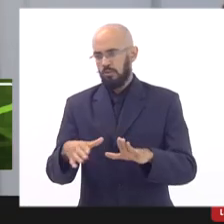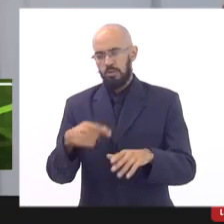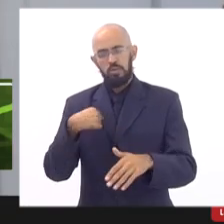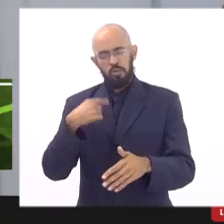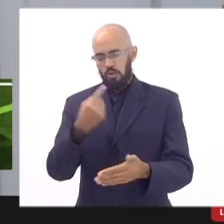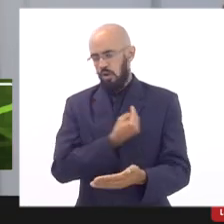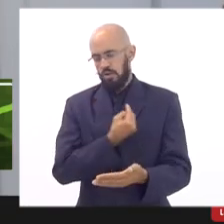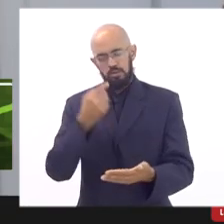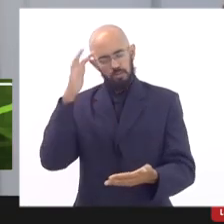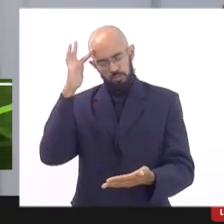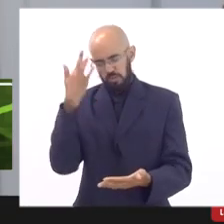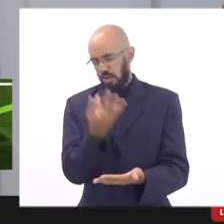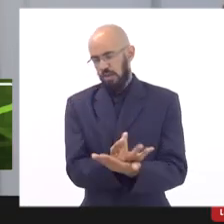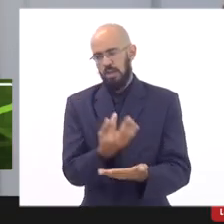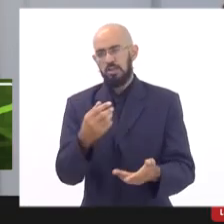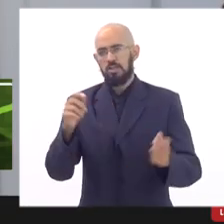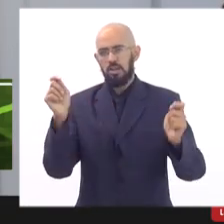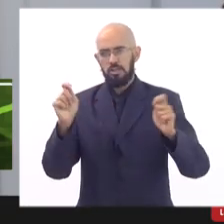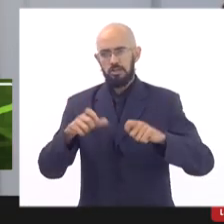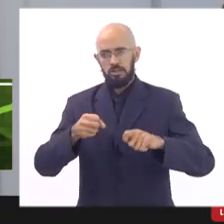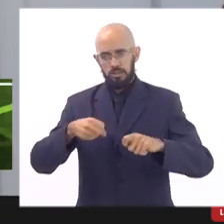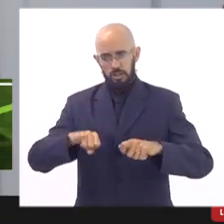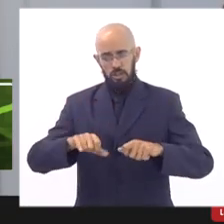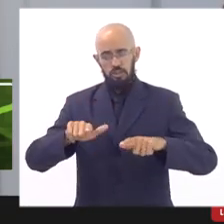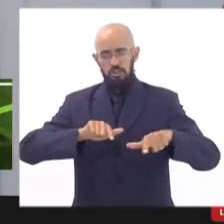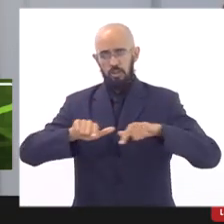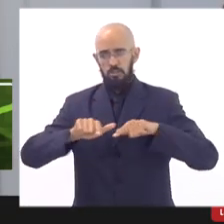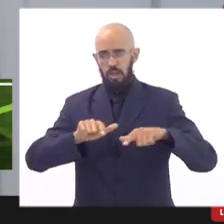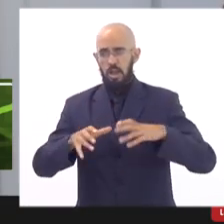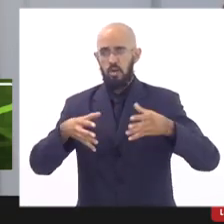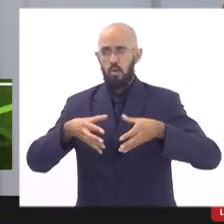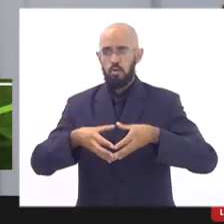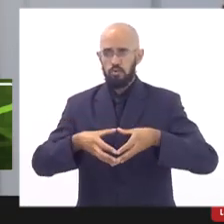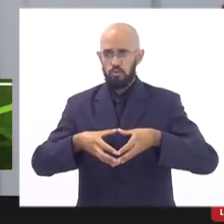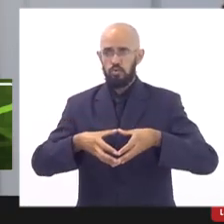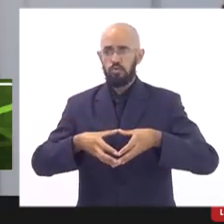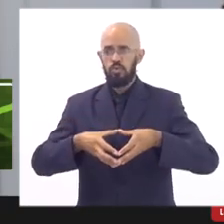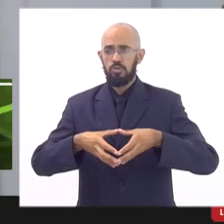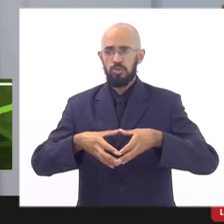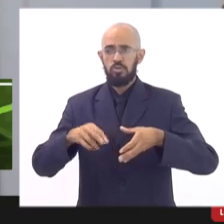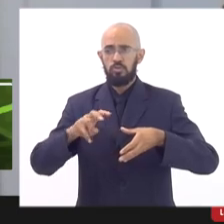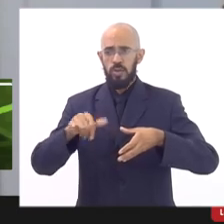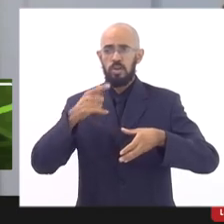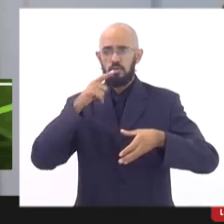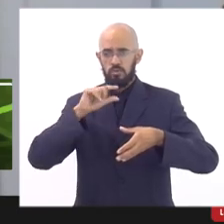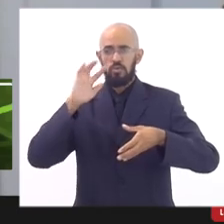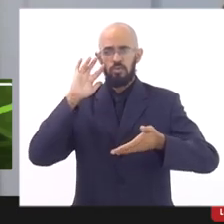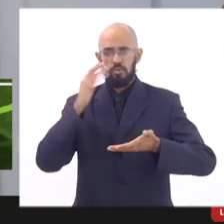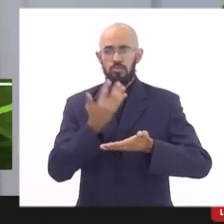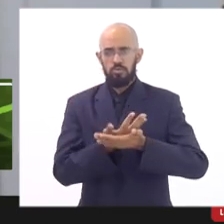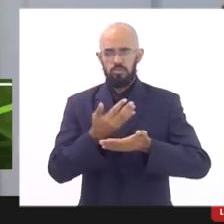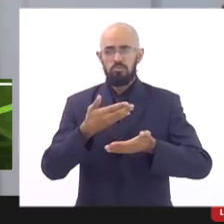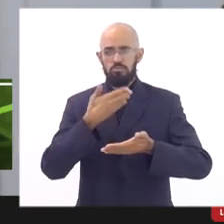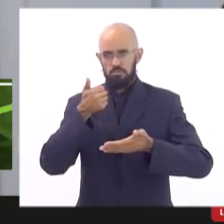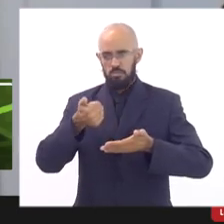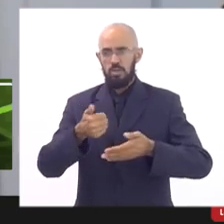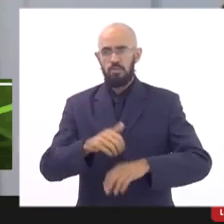trabalhando em conjunto a gente acredita que vai dar a melhor situação para os nossos alunos